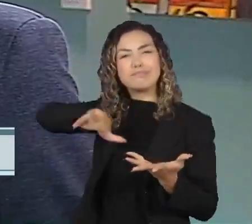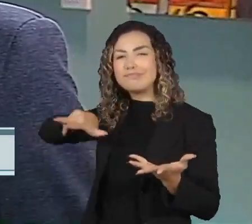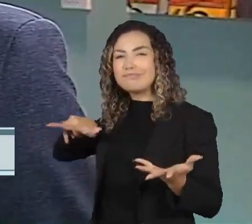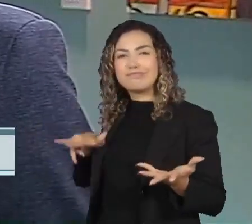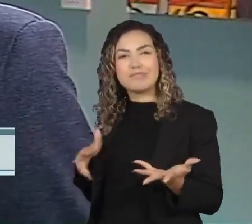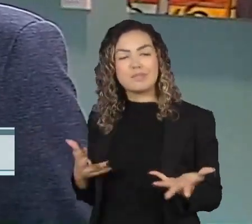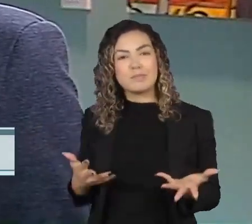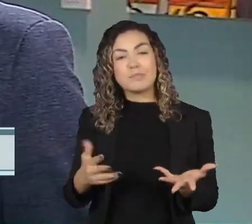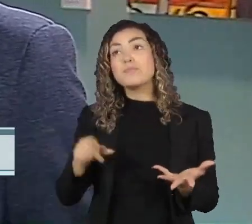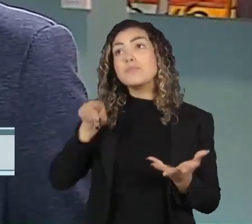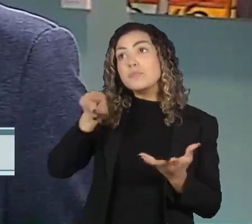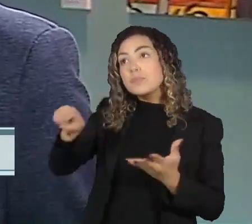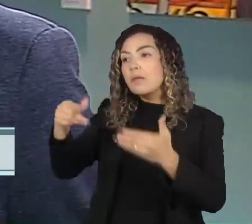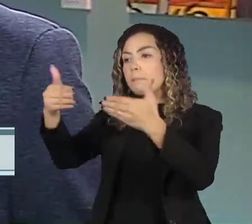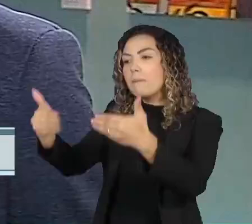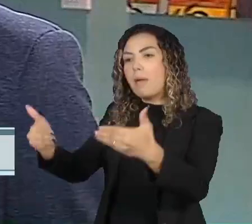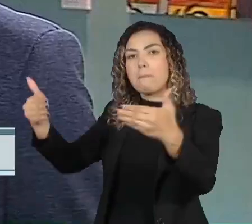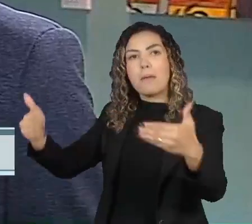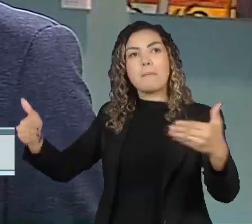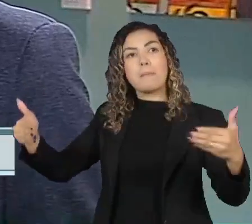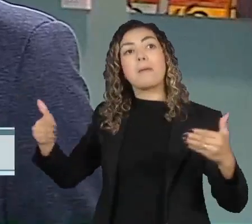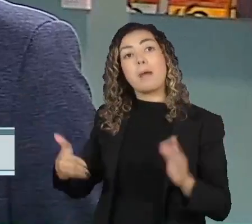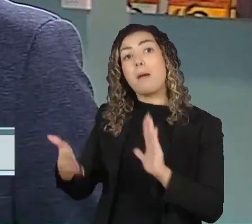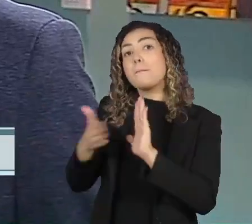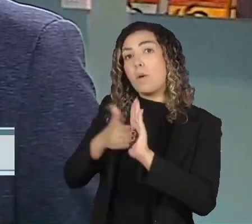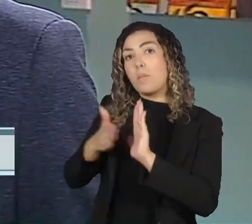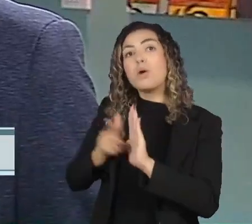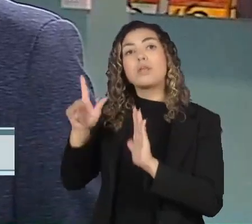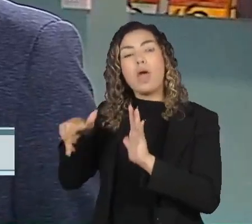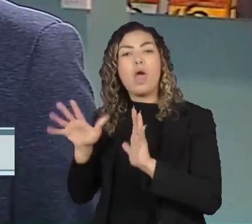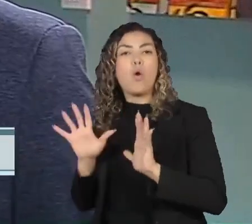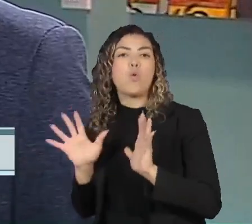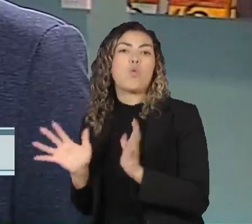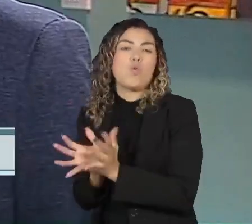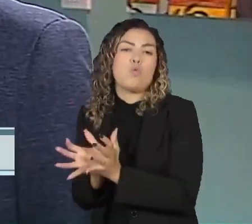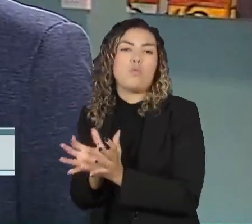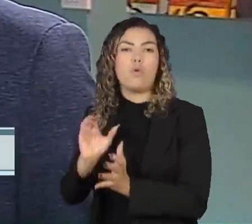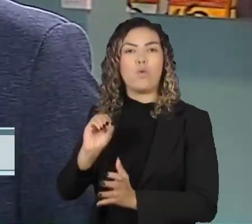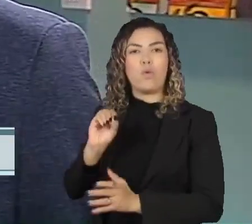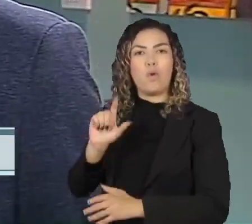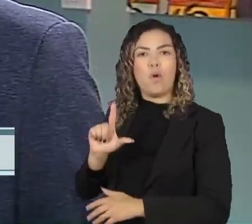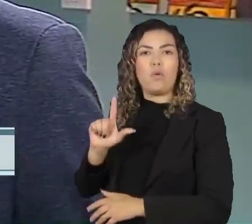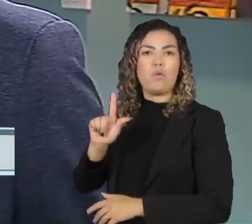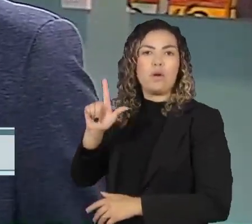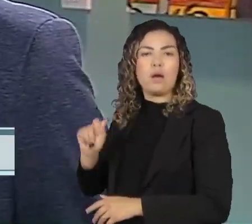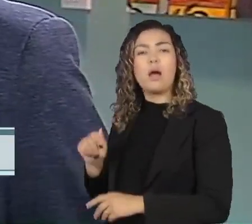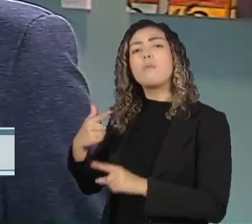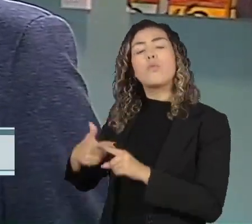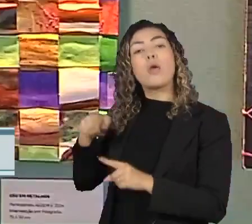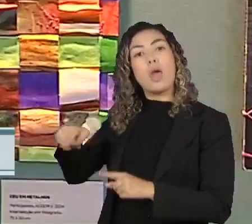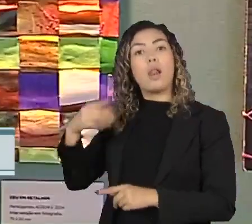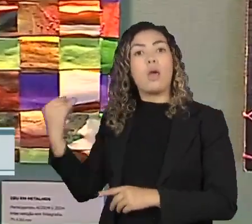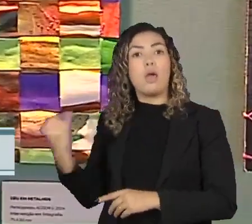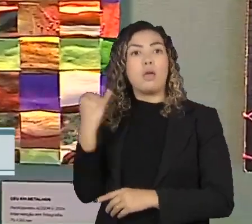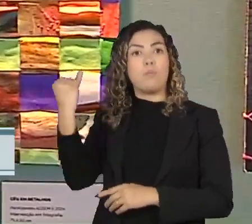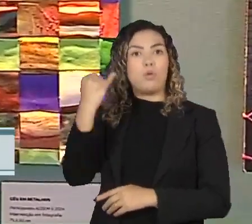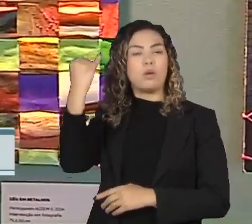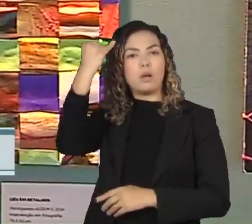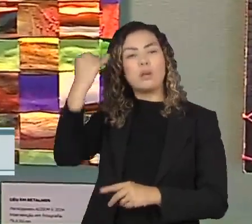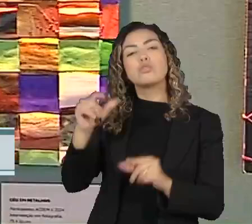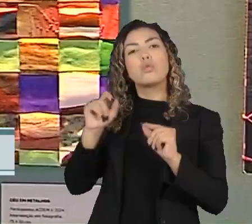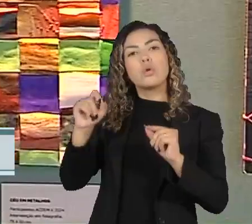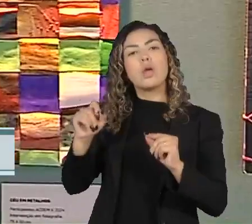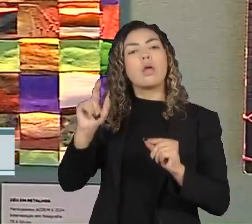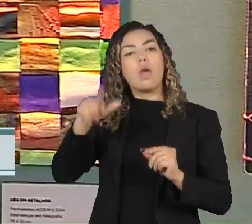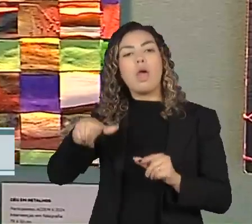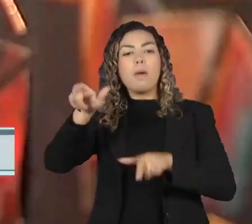proposta pelo Grupo Olga, que é uma organização muito importante de inclusão de pessoas com deficiência. Isso vem de encontro a